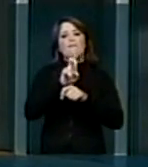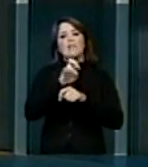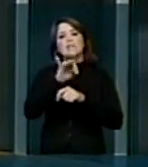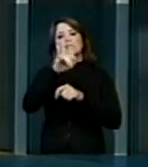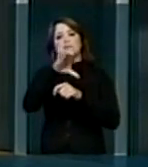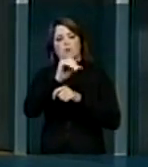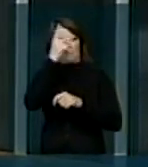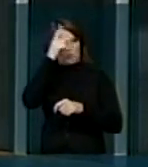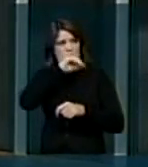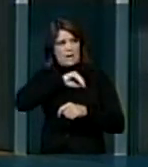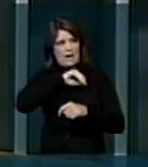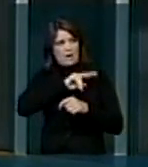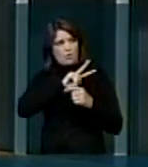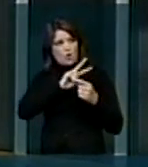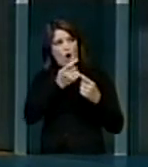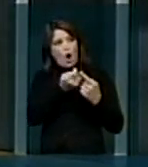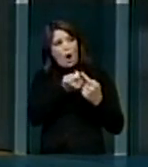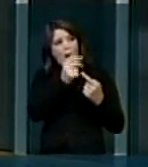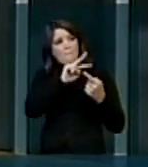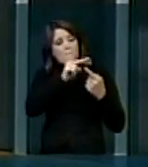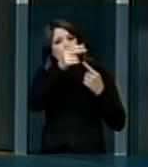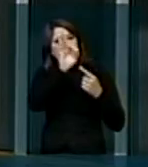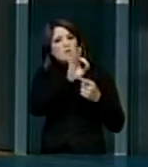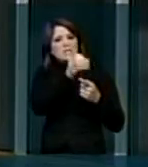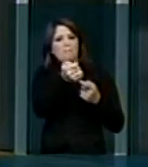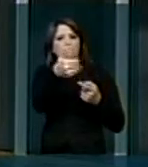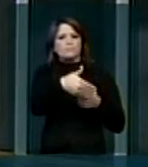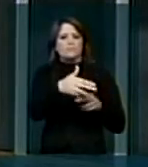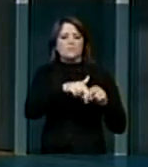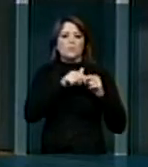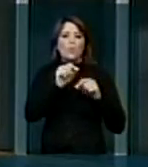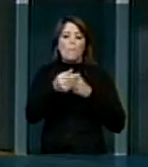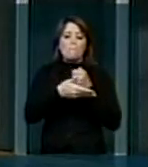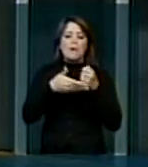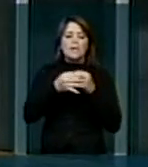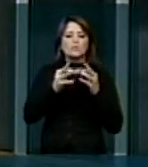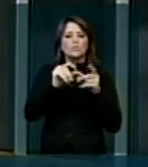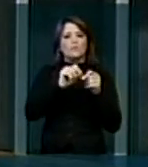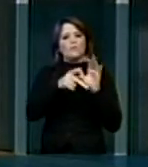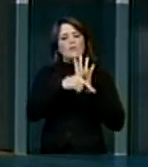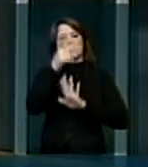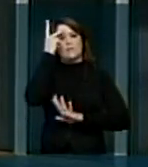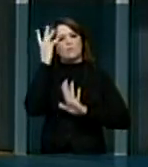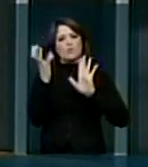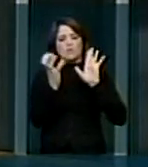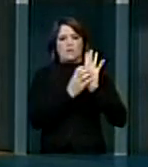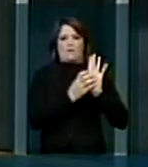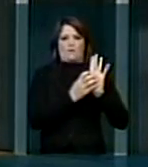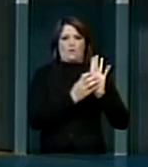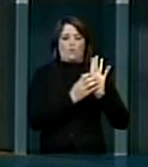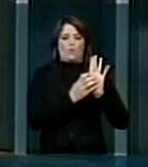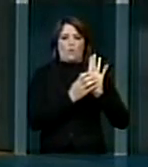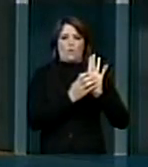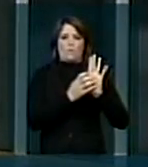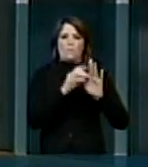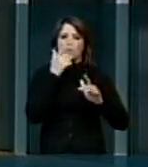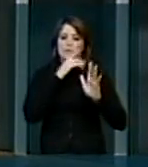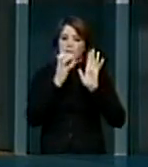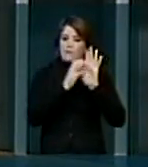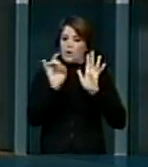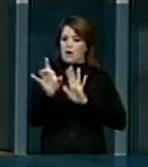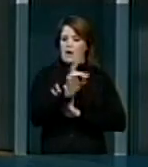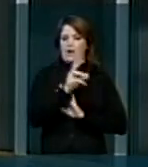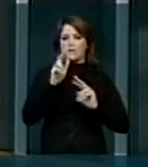básico que faria o servidor para servidor.